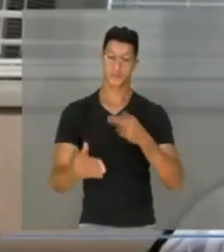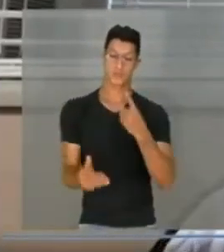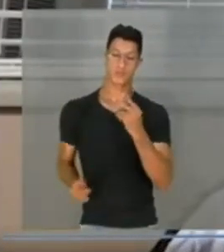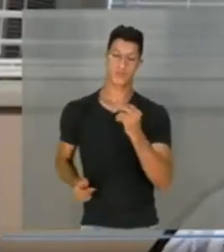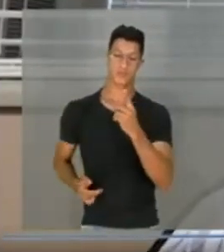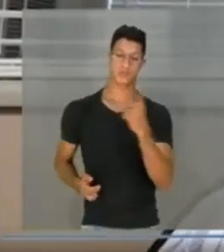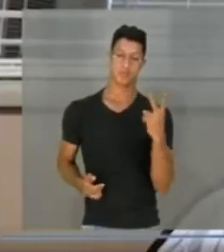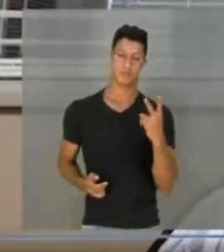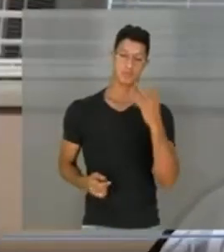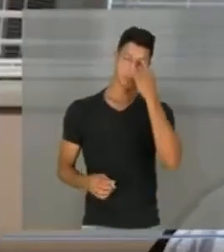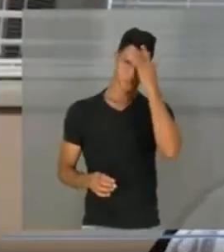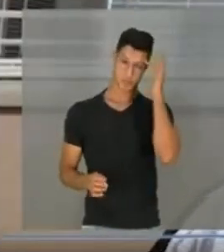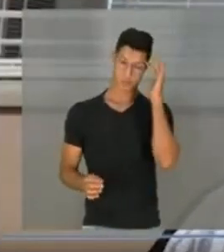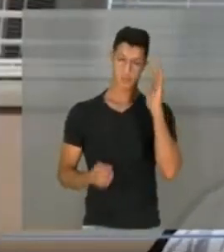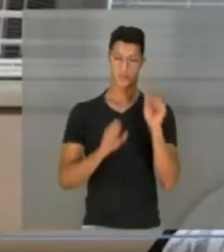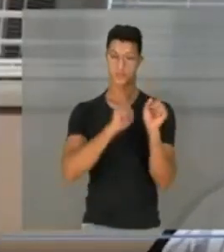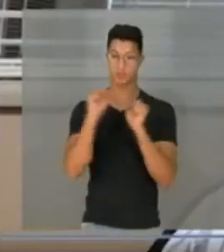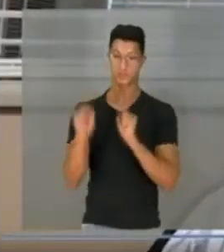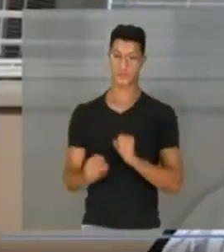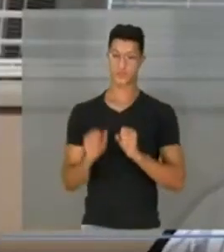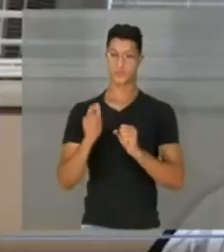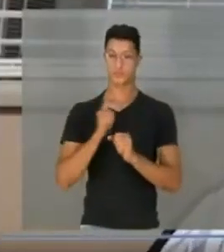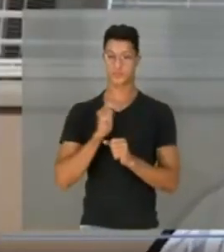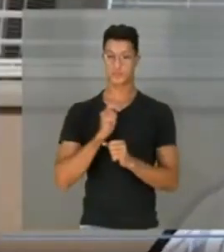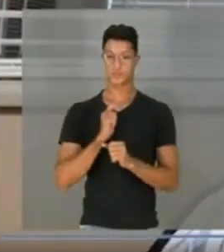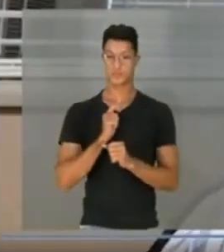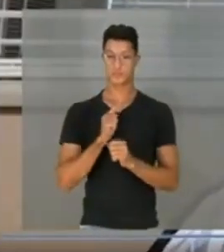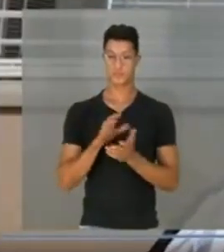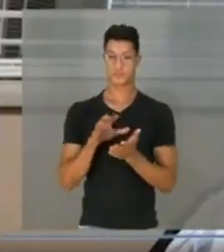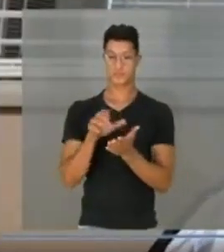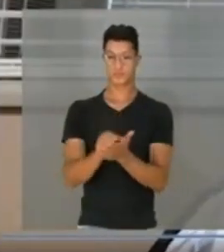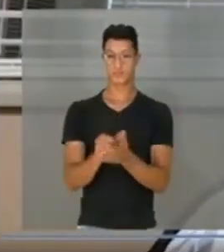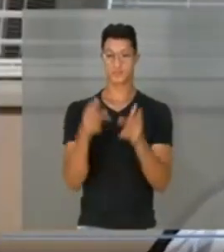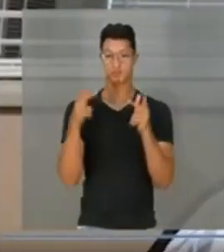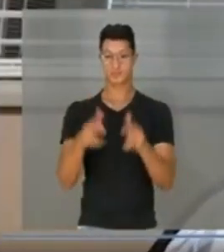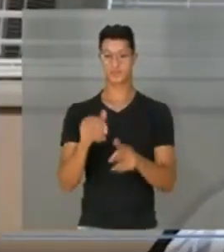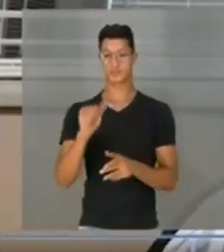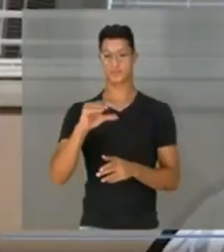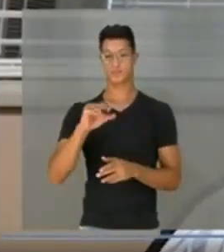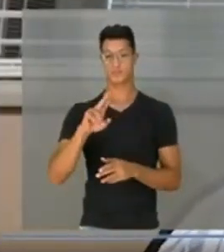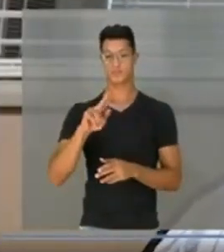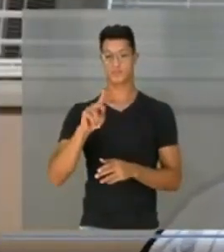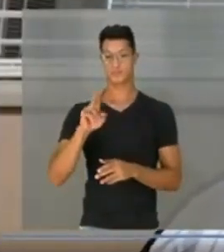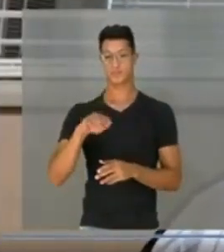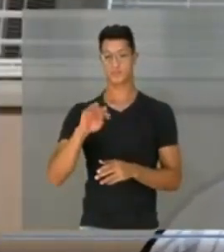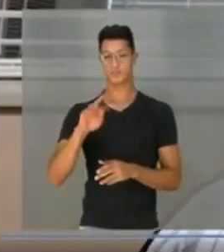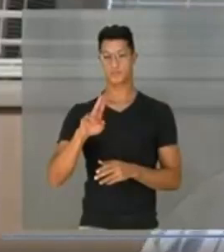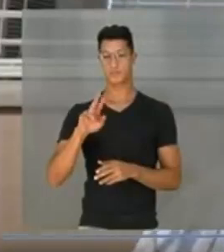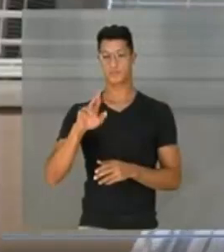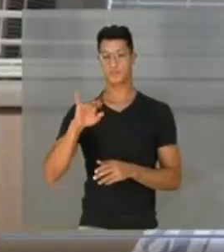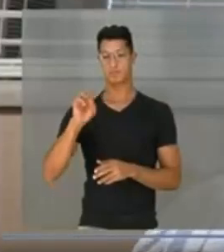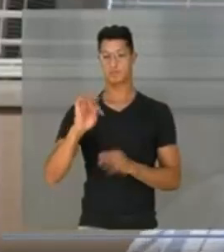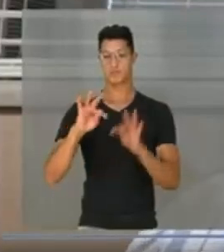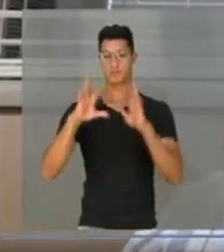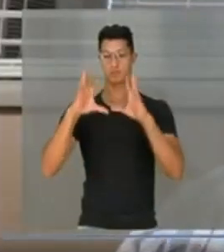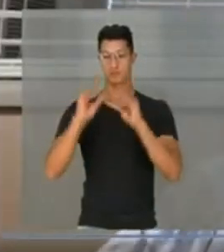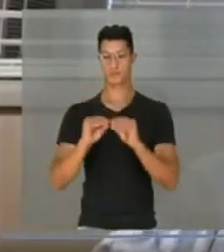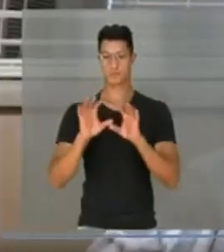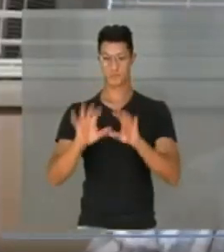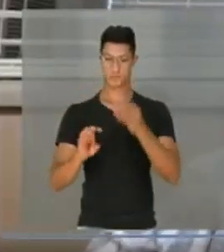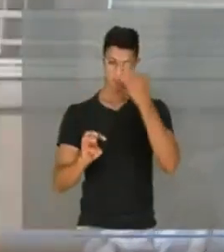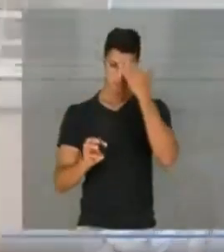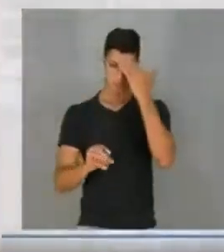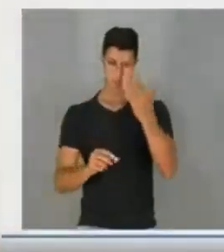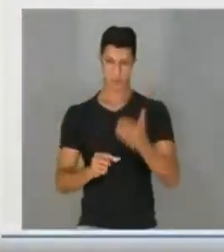é que as pessoas puderam ser registradas como acupunturistas em Ontário. Resumindo, é isso.